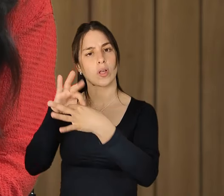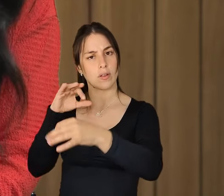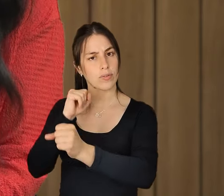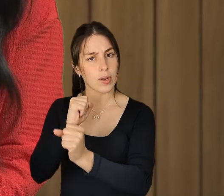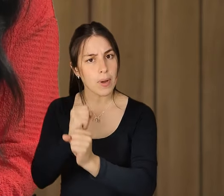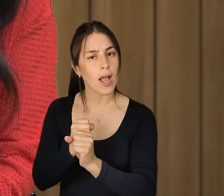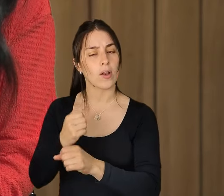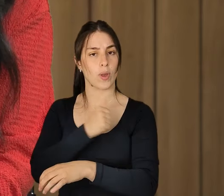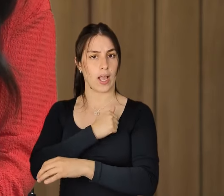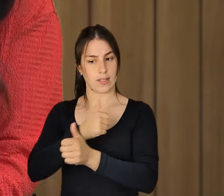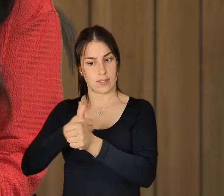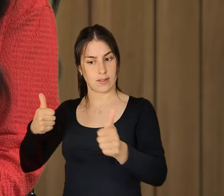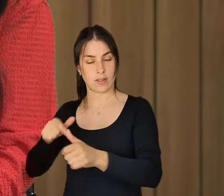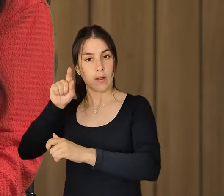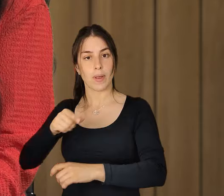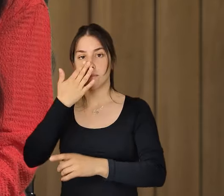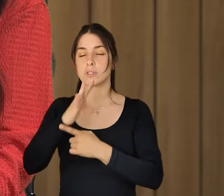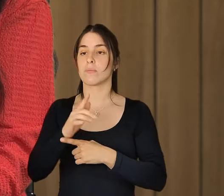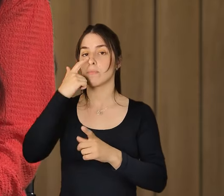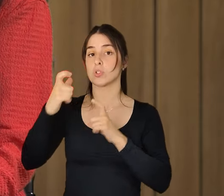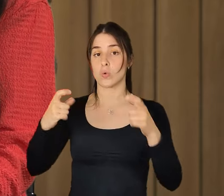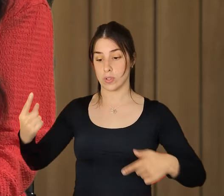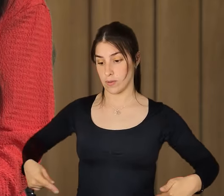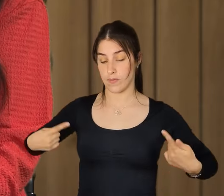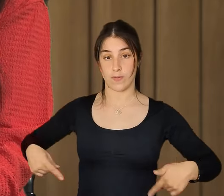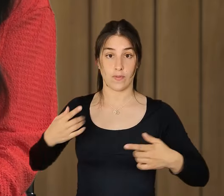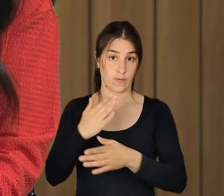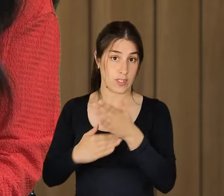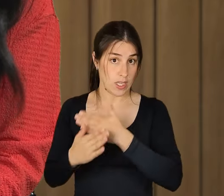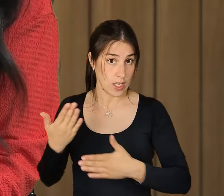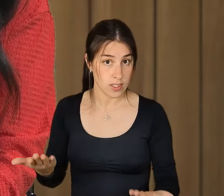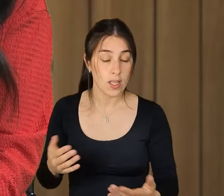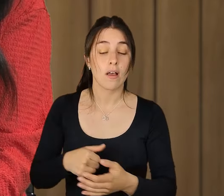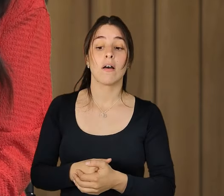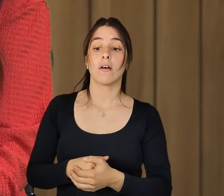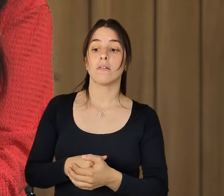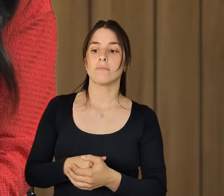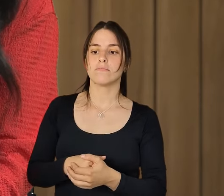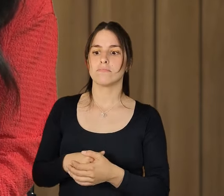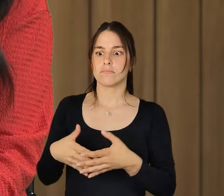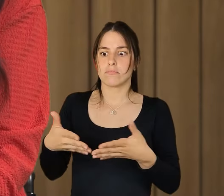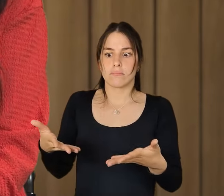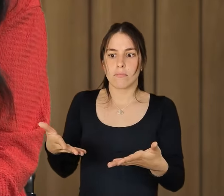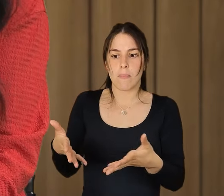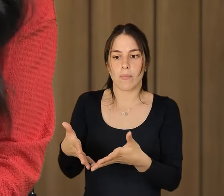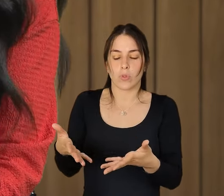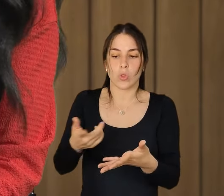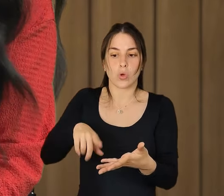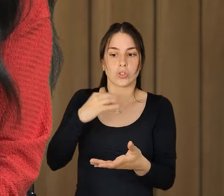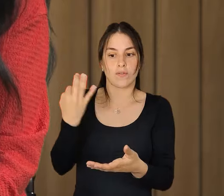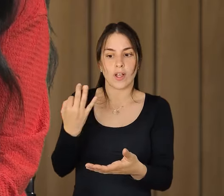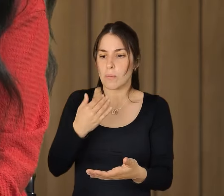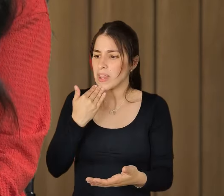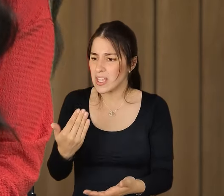remoto, quer dizer, nós, por exemplo, pessoas com deficiência, durante muitos anos reivindicamos o trabalho remoto e a verdade é que, com